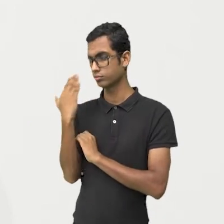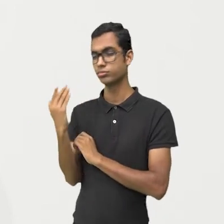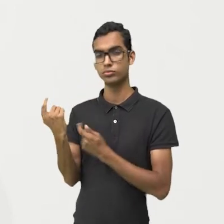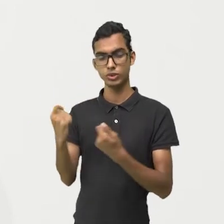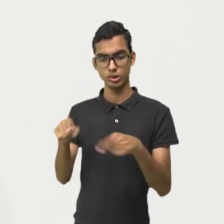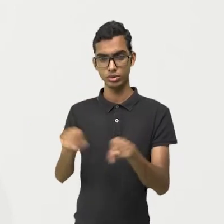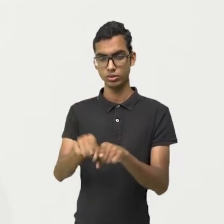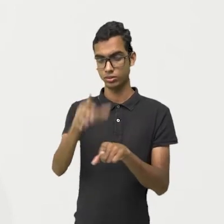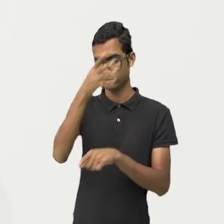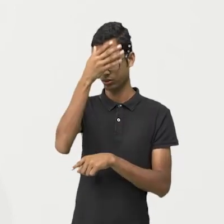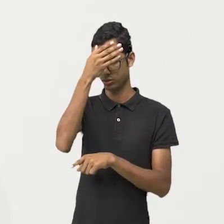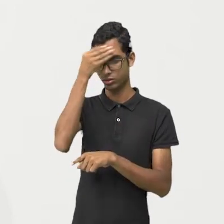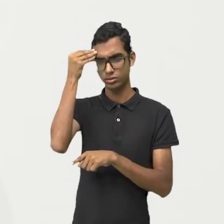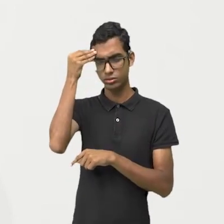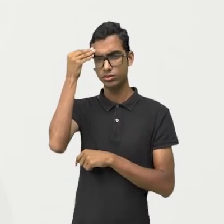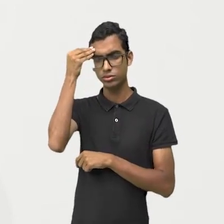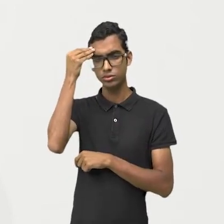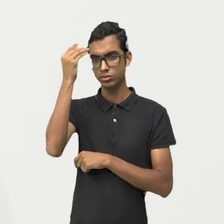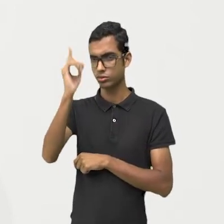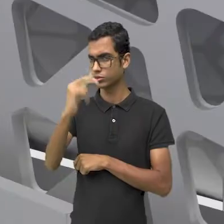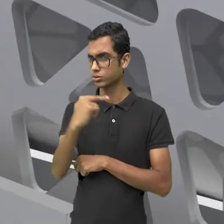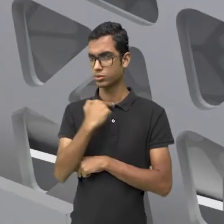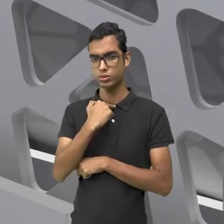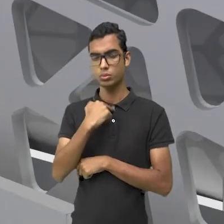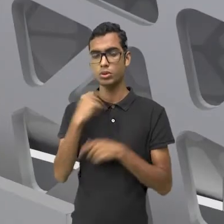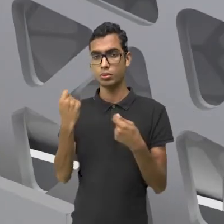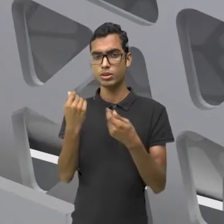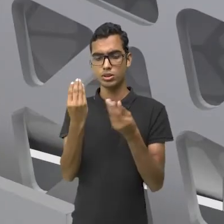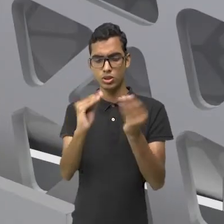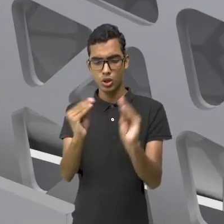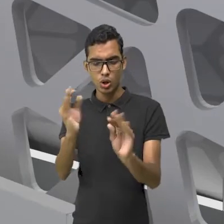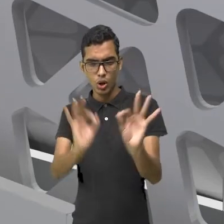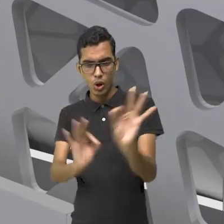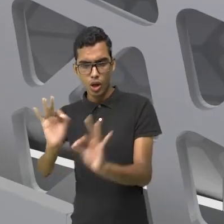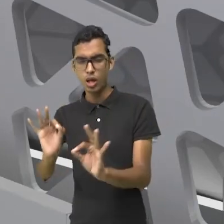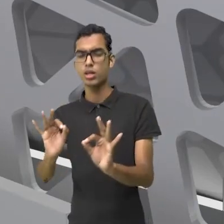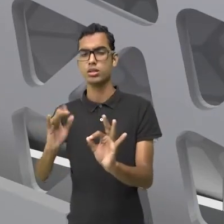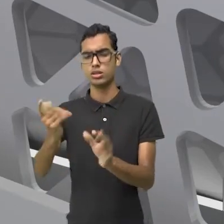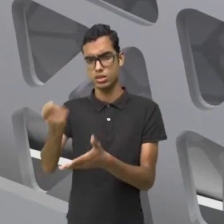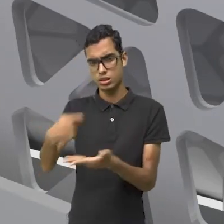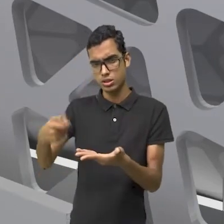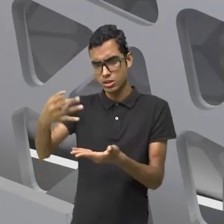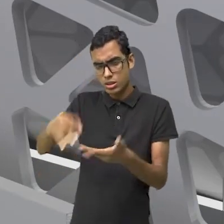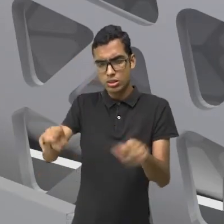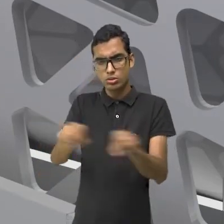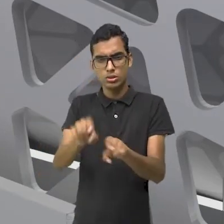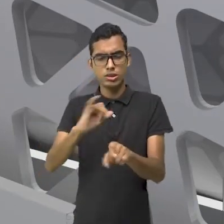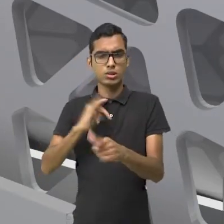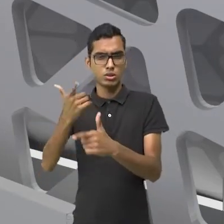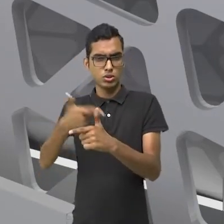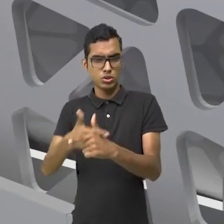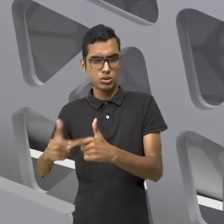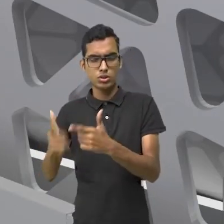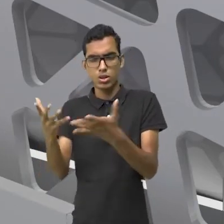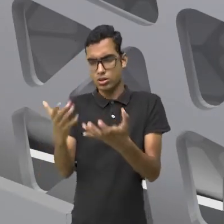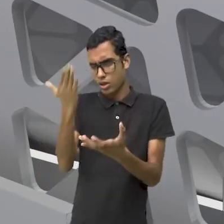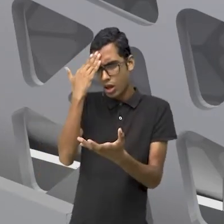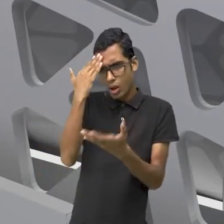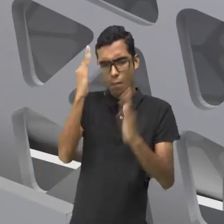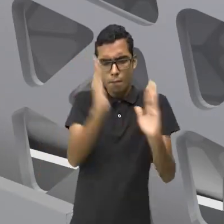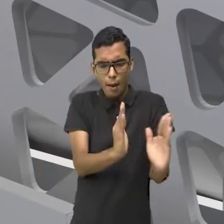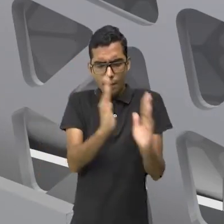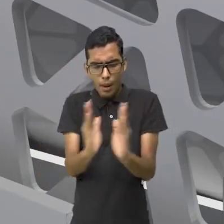escreva a solução corretamente. Se eu estou dividindo, se eu quero saber